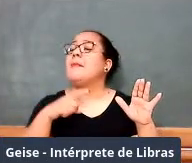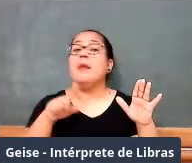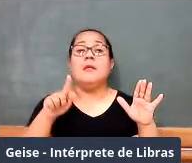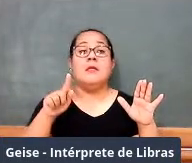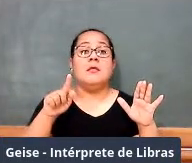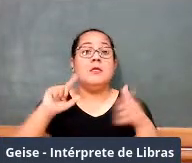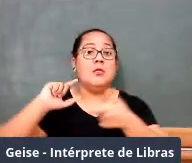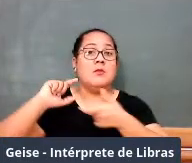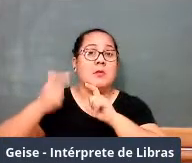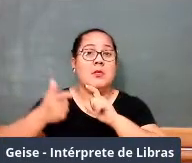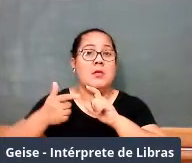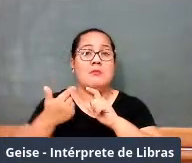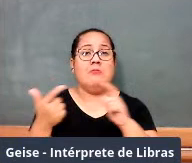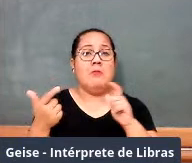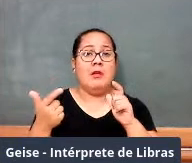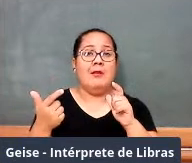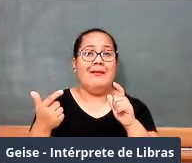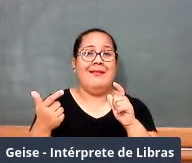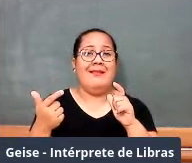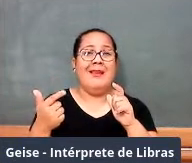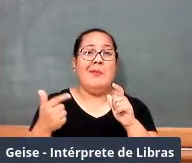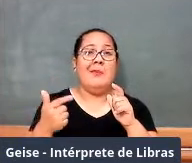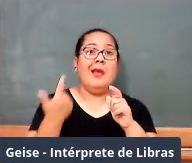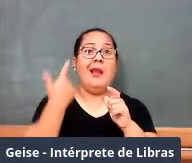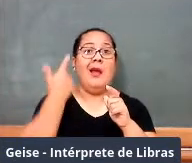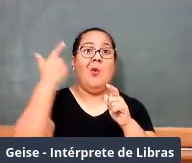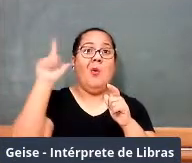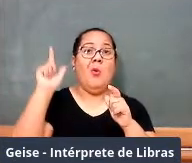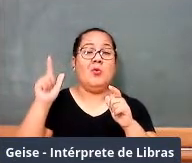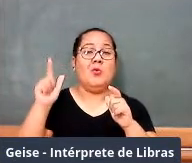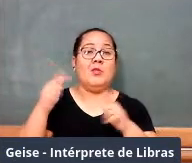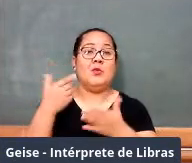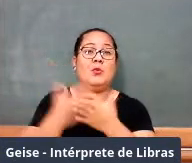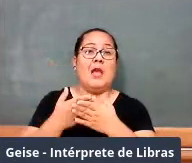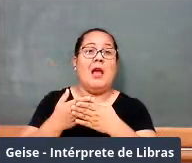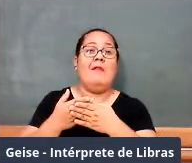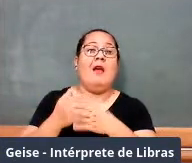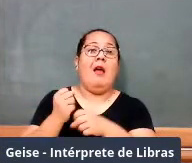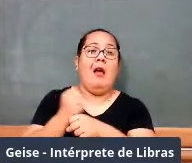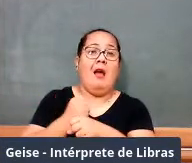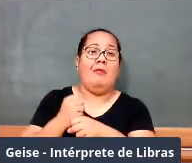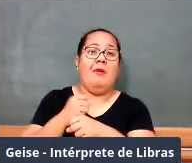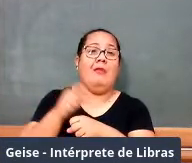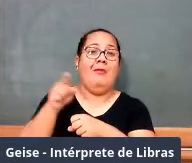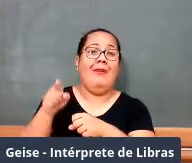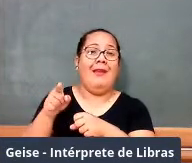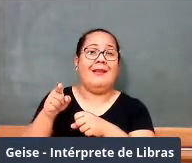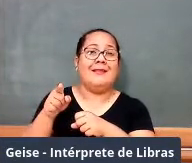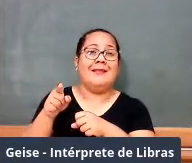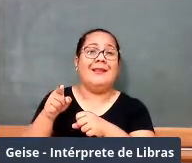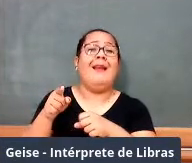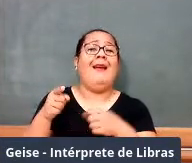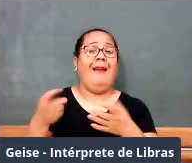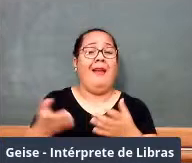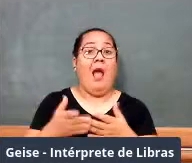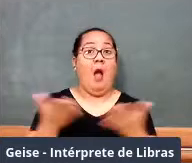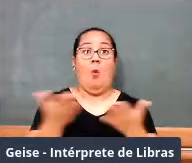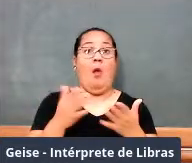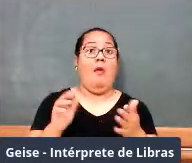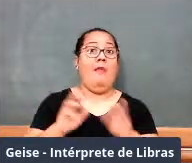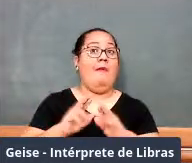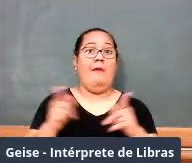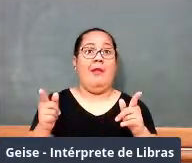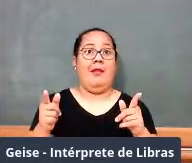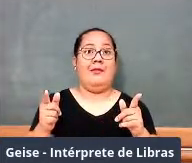aritmeticamente, hoje a gente tem dificuldade de resolver problemas aritmeticamente e mesmo geometricamente, você fala assim, ó, vamos fazer um